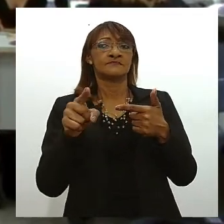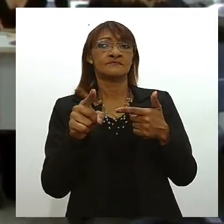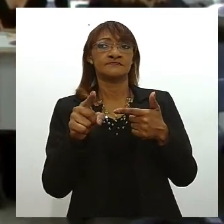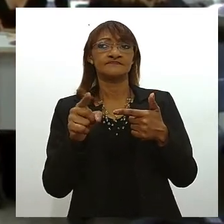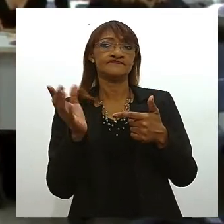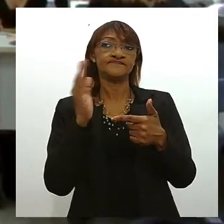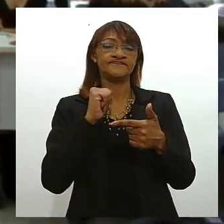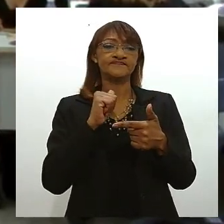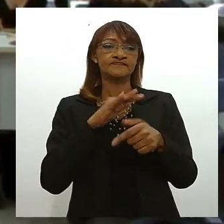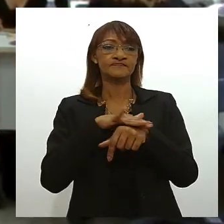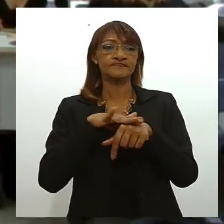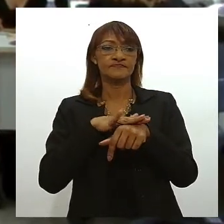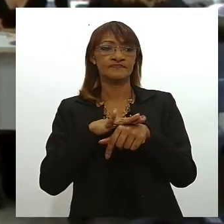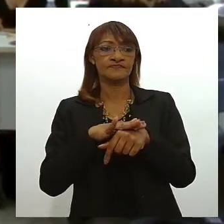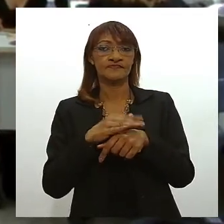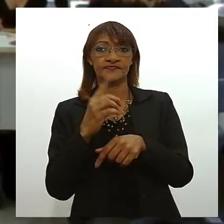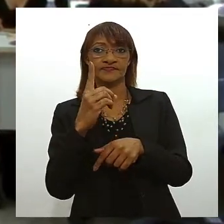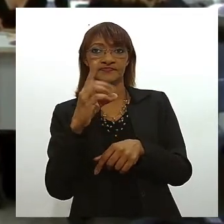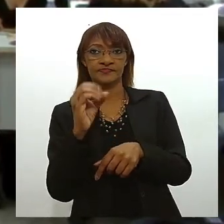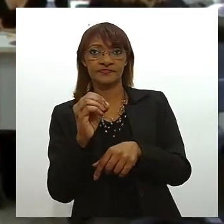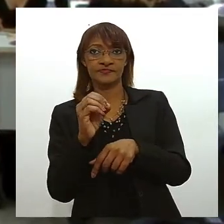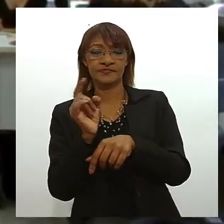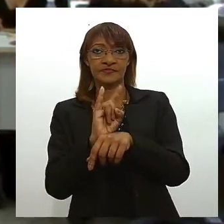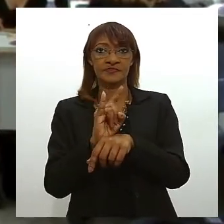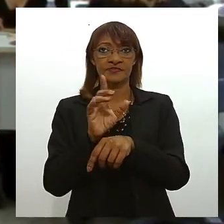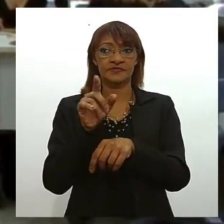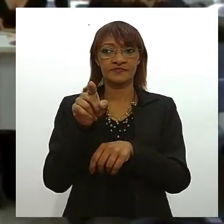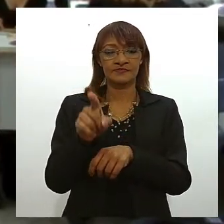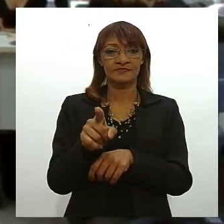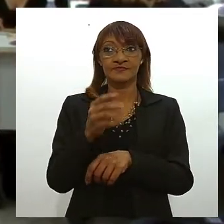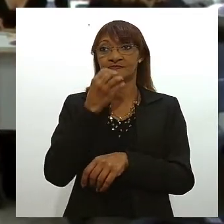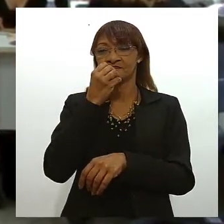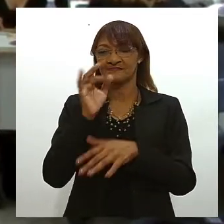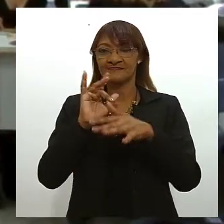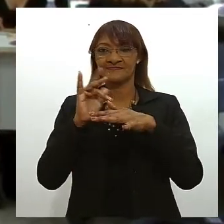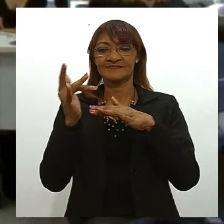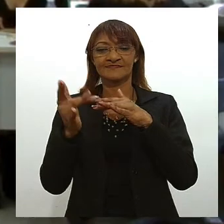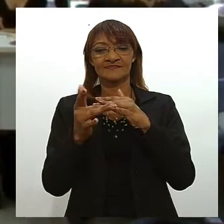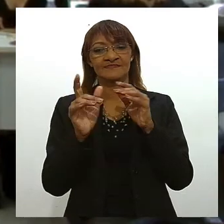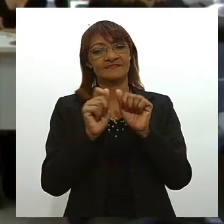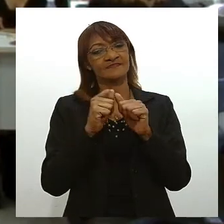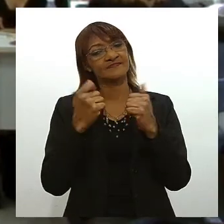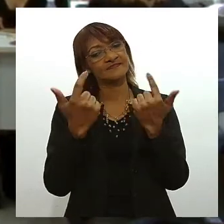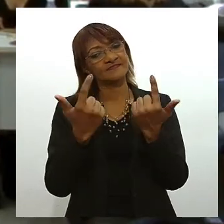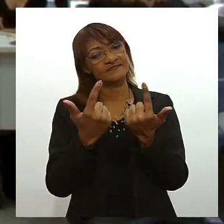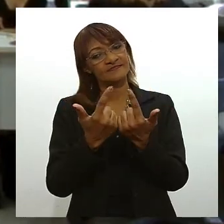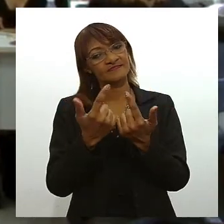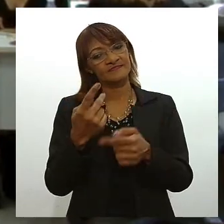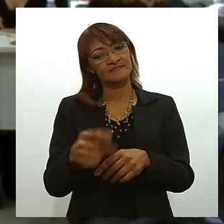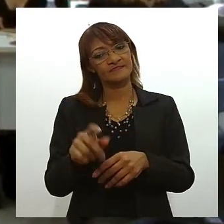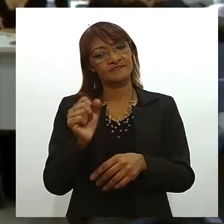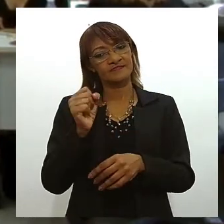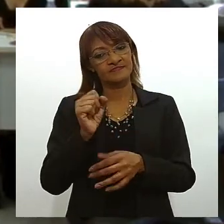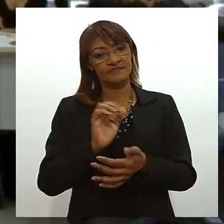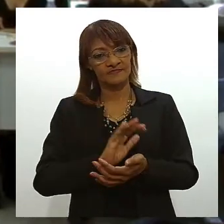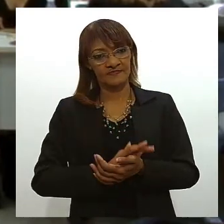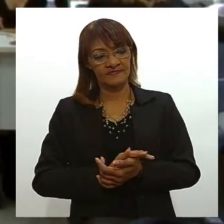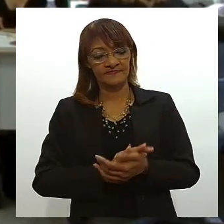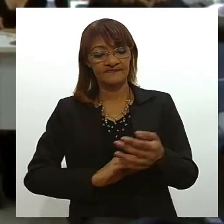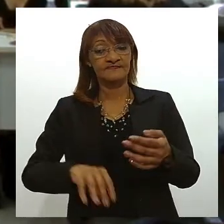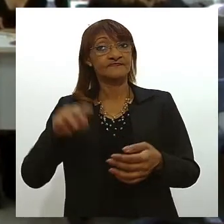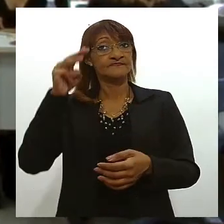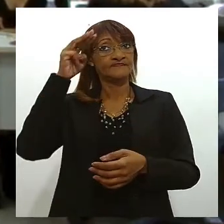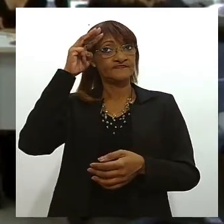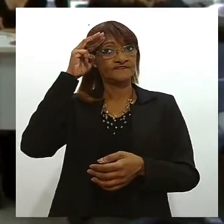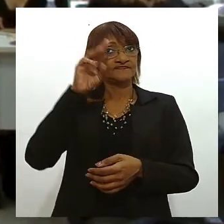conta com 10 episódios vale a pena conferir nas redes sociais da Assembleia Legislativa de Sergipe e nessa terça-feira